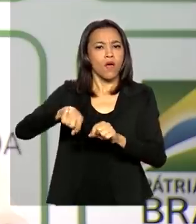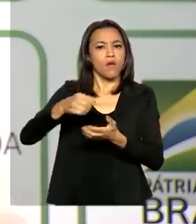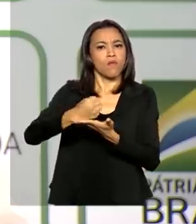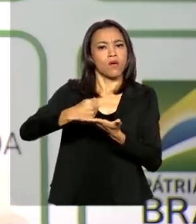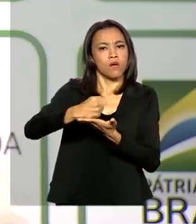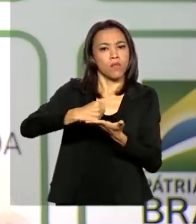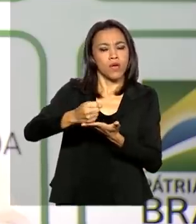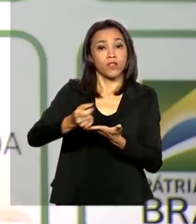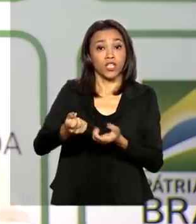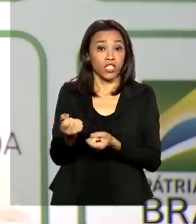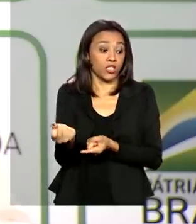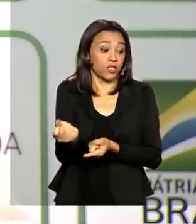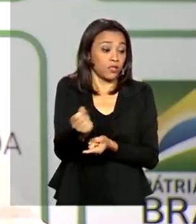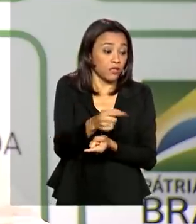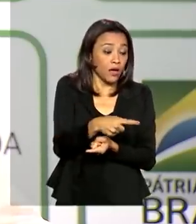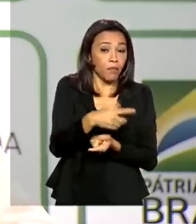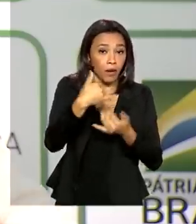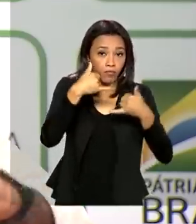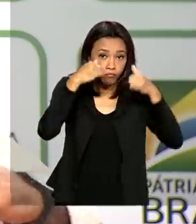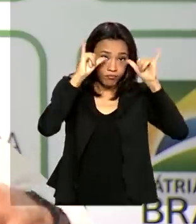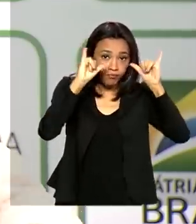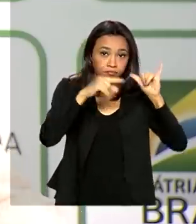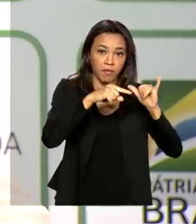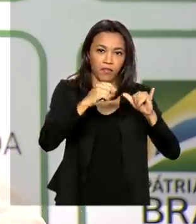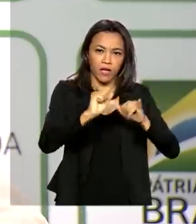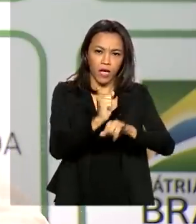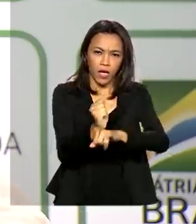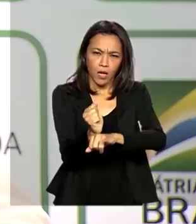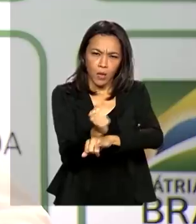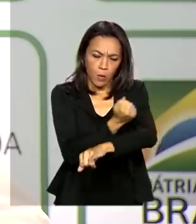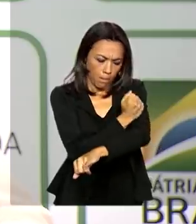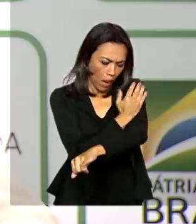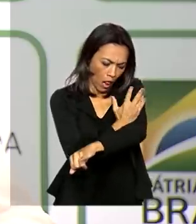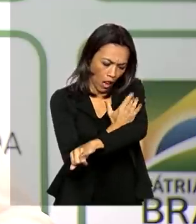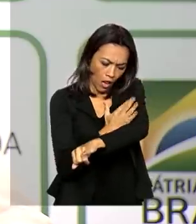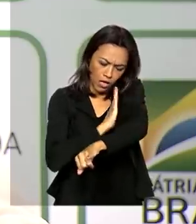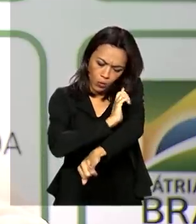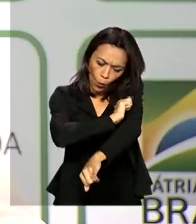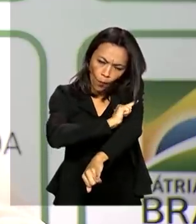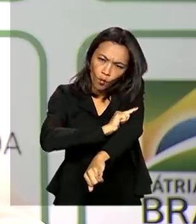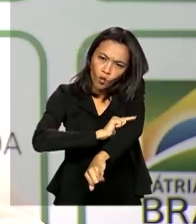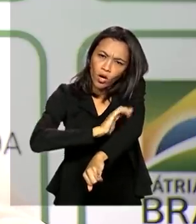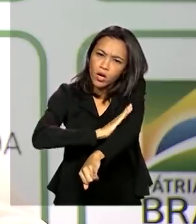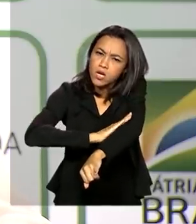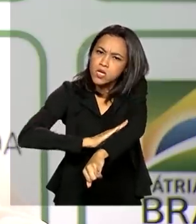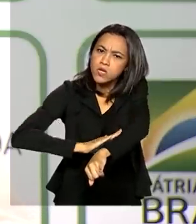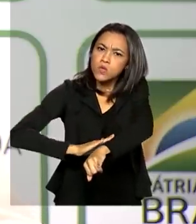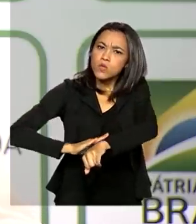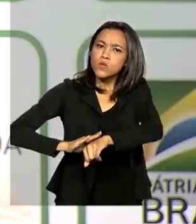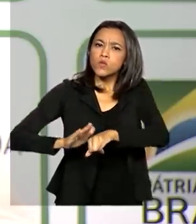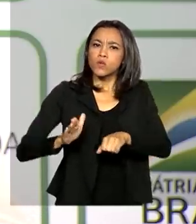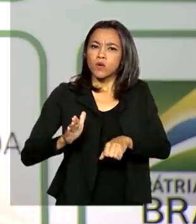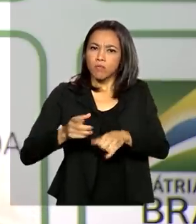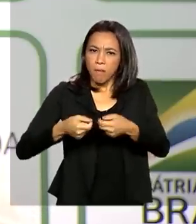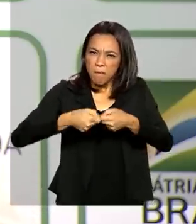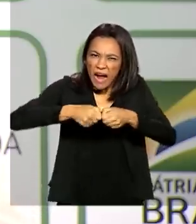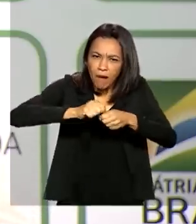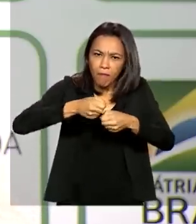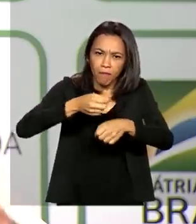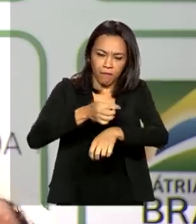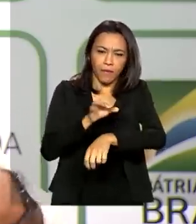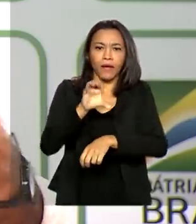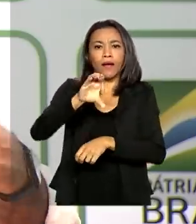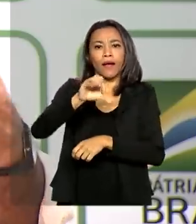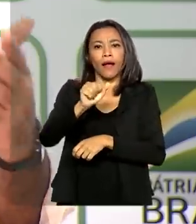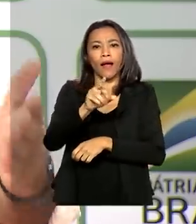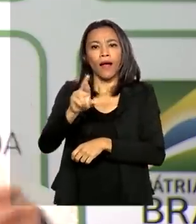que a gente dá para gado, para ficar com pelo bem liso e tal. Então, nós não sabemos matar carrapato. Nós não sabemos,